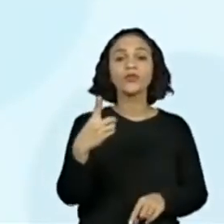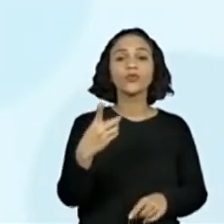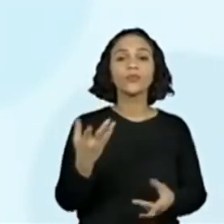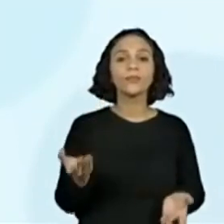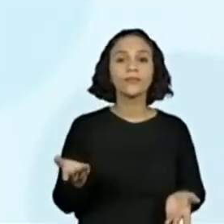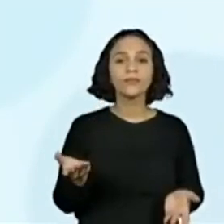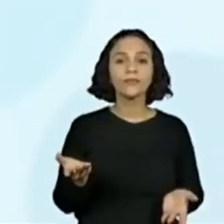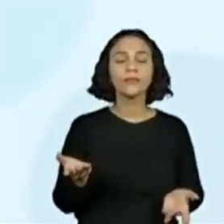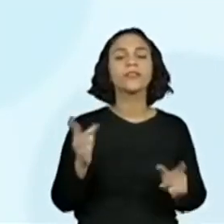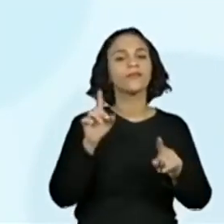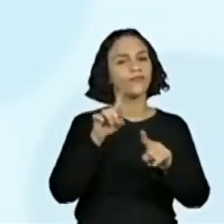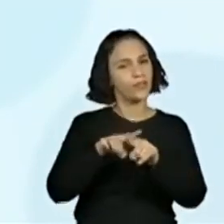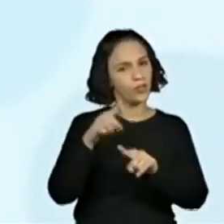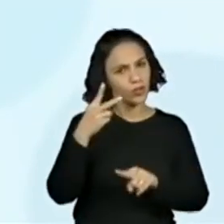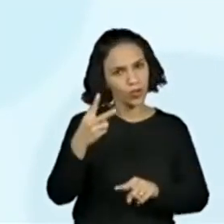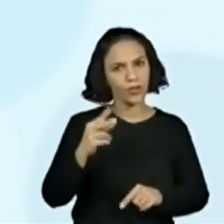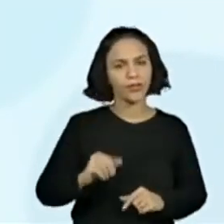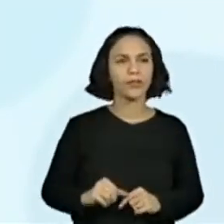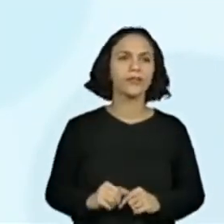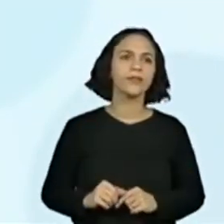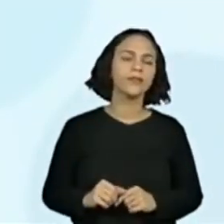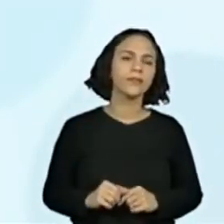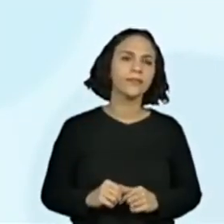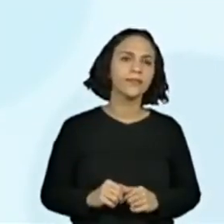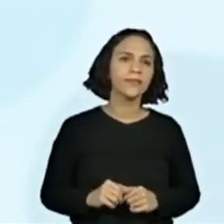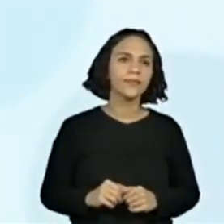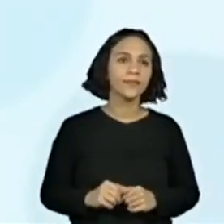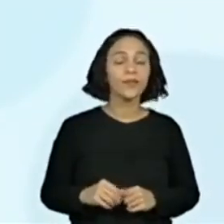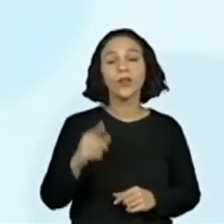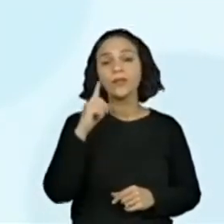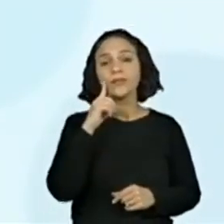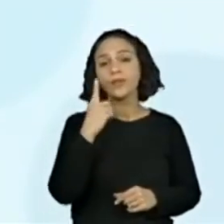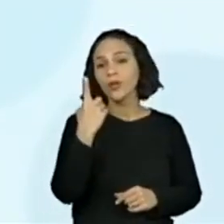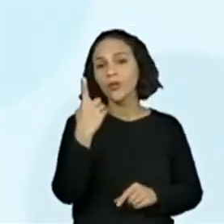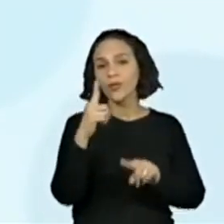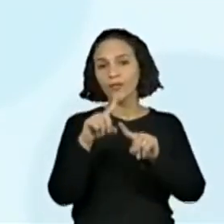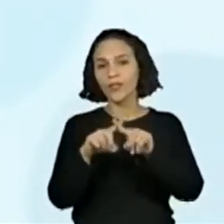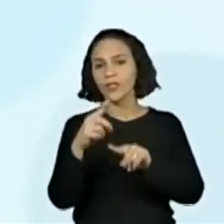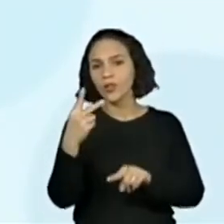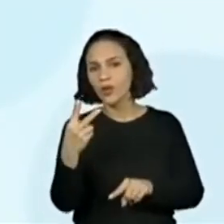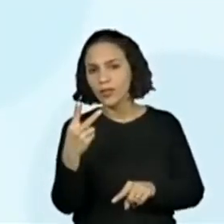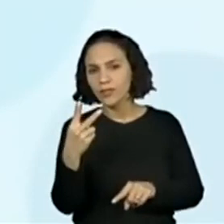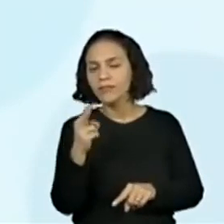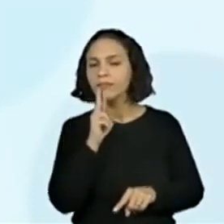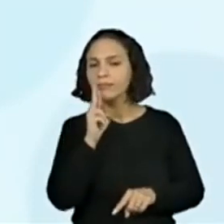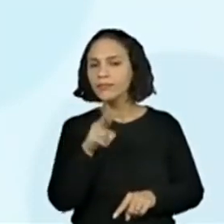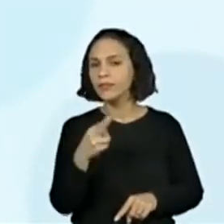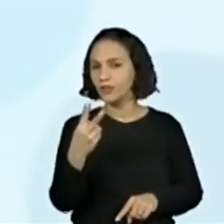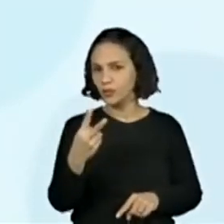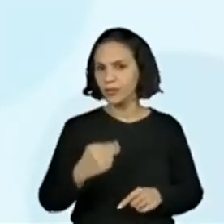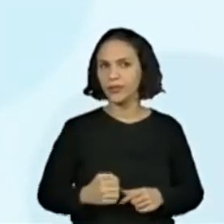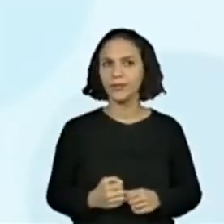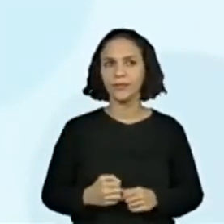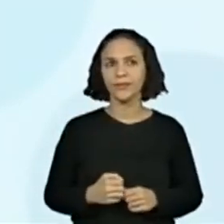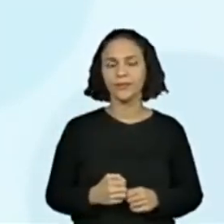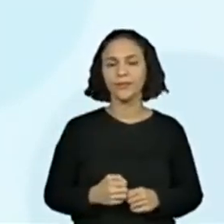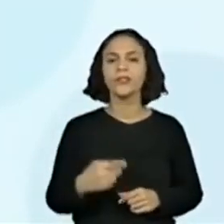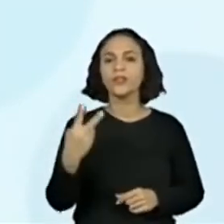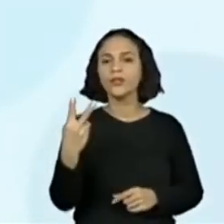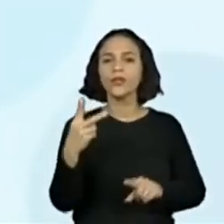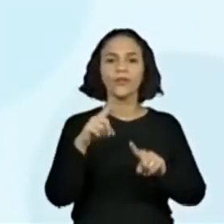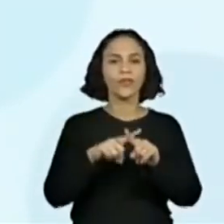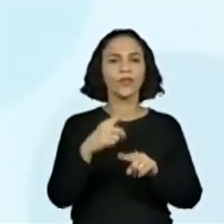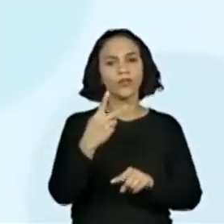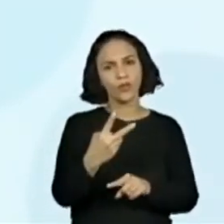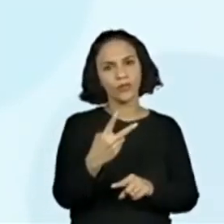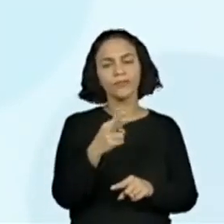21 vezes 2, ok? Então, vamos lá. 1 vezes o 2, 2. 2 vezes